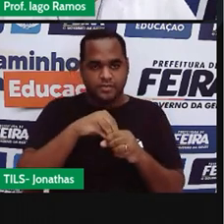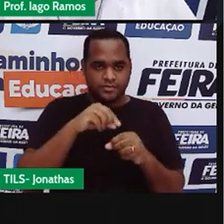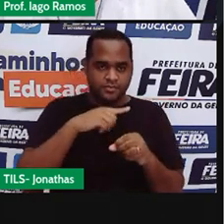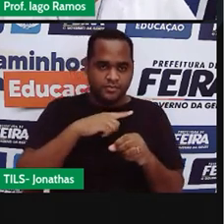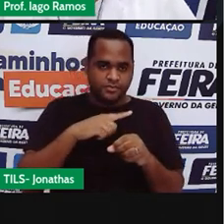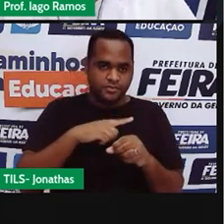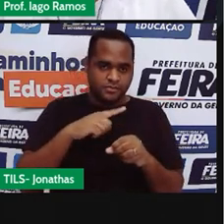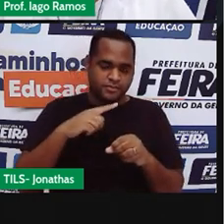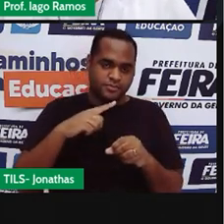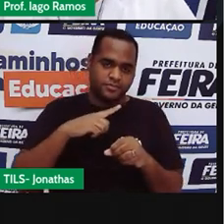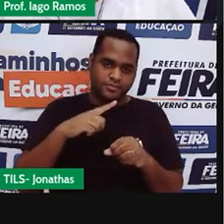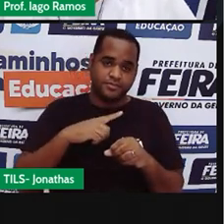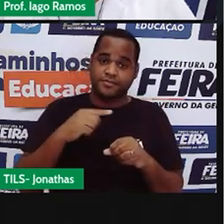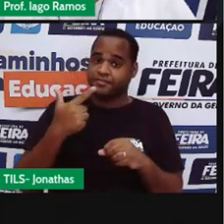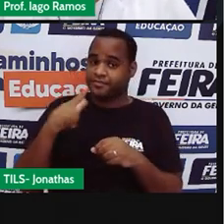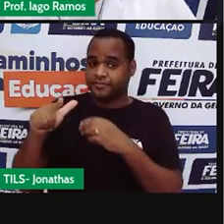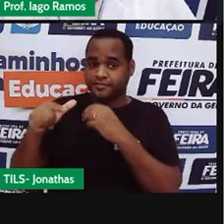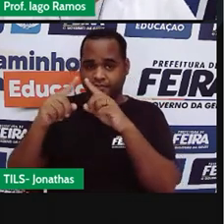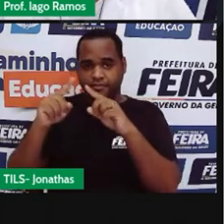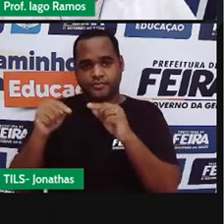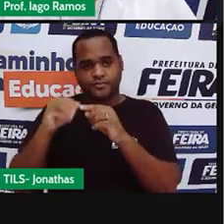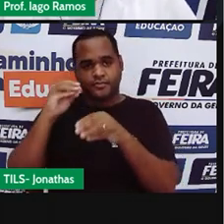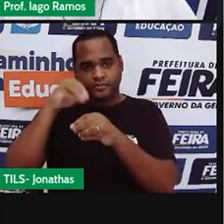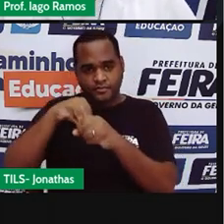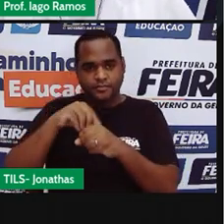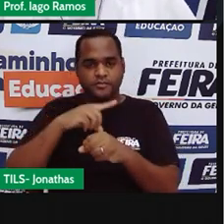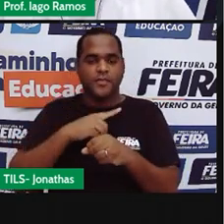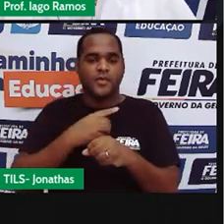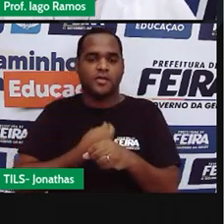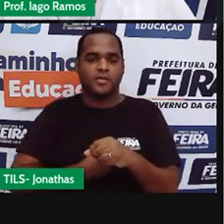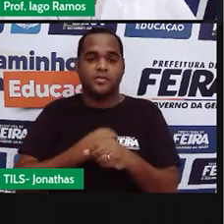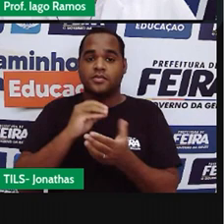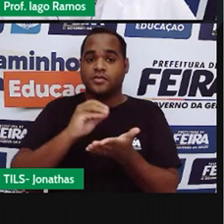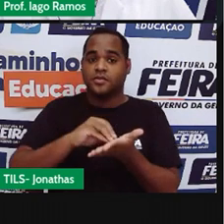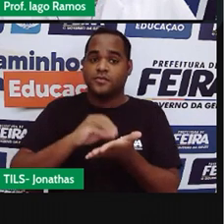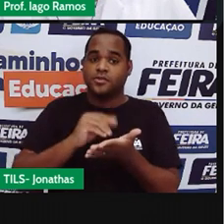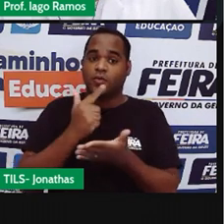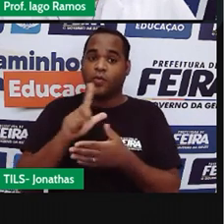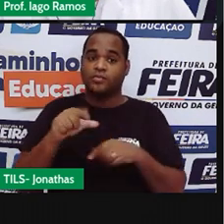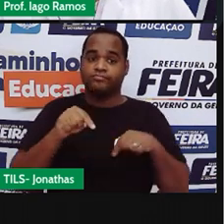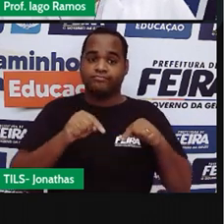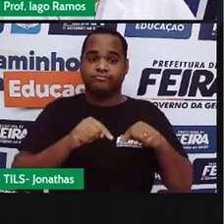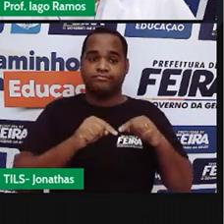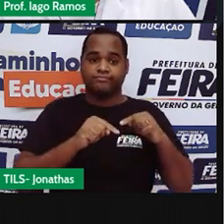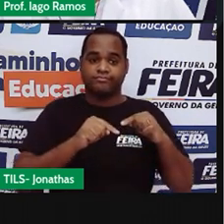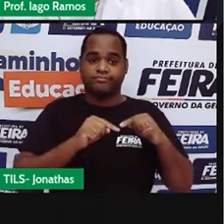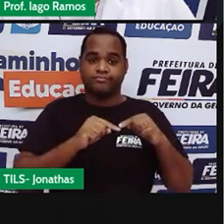A gente tem esse ângulo interno, mas está faltando esse aqui, ó.